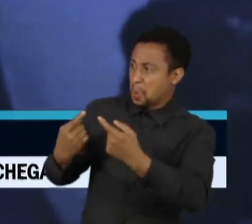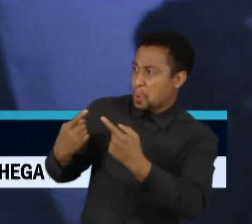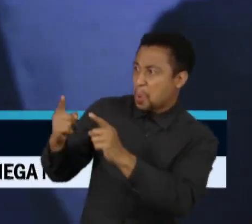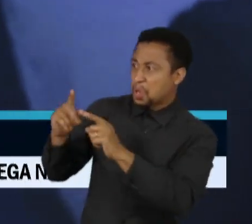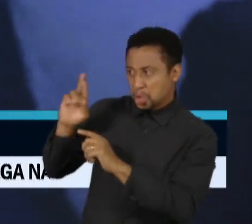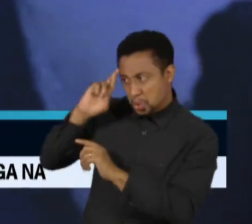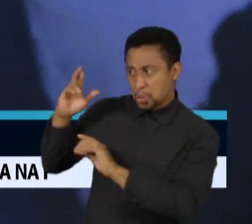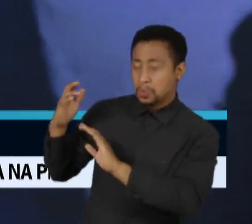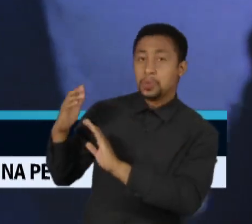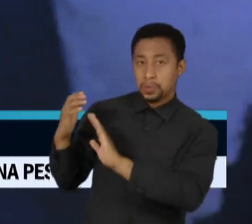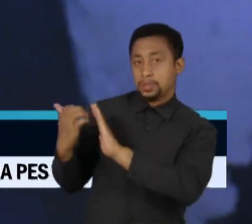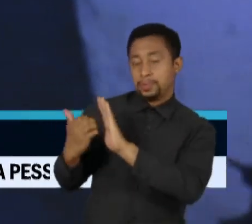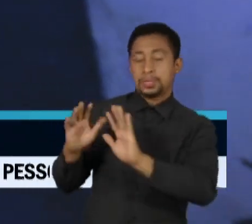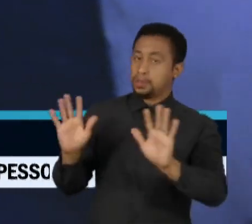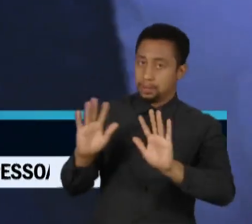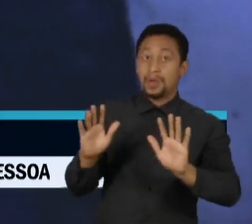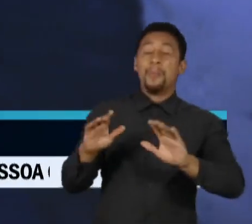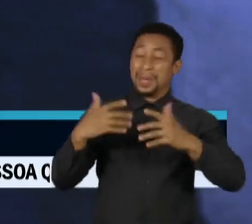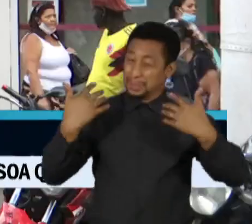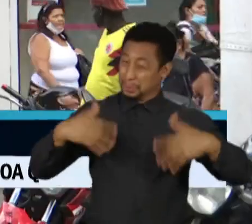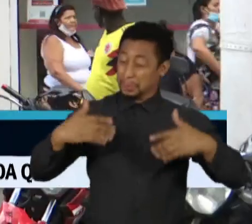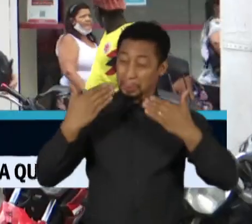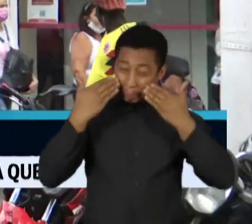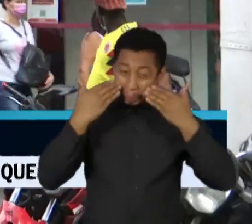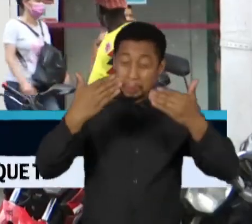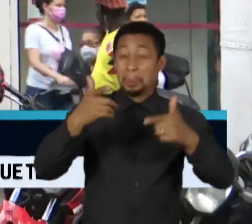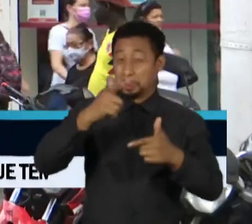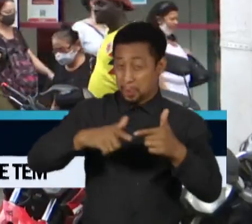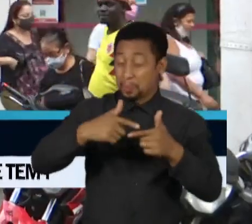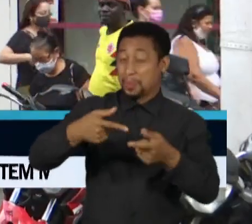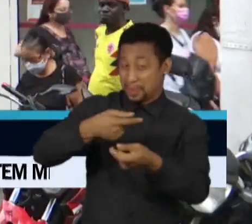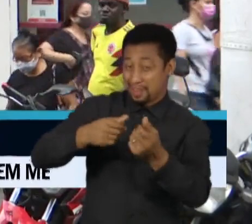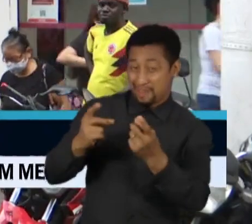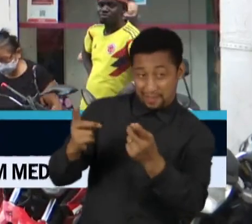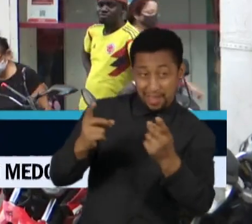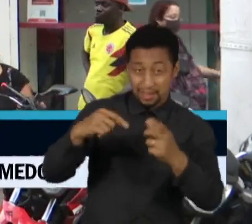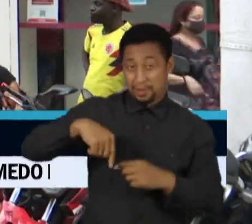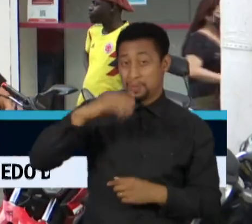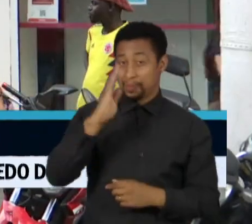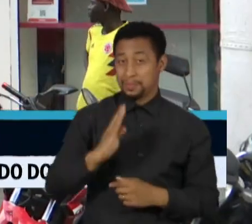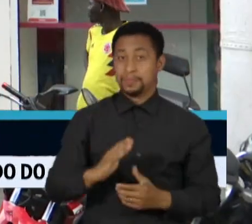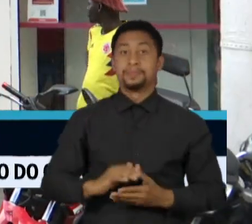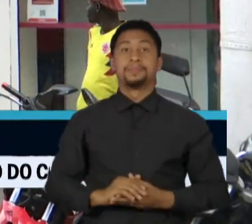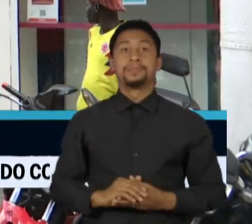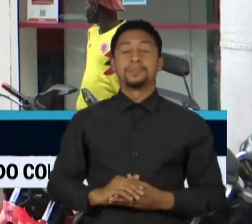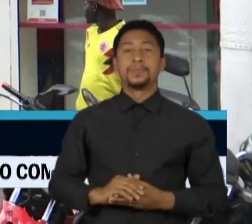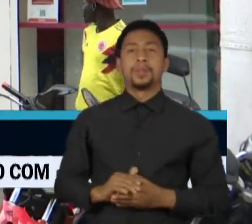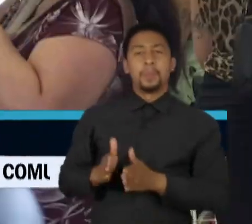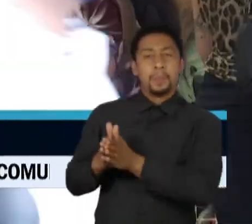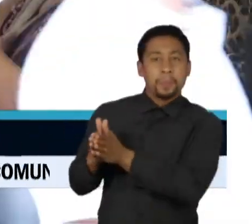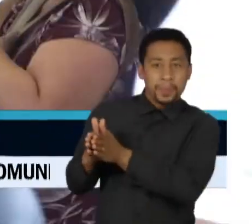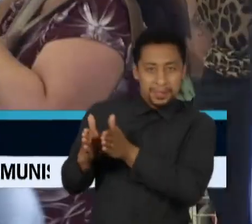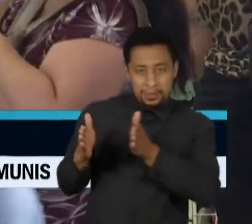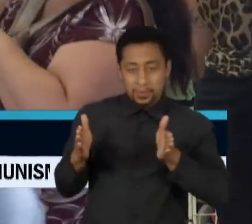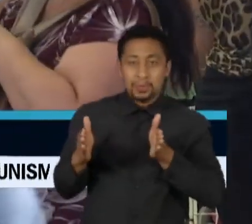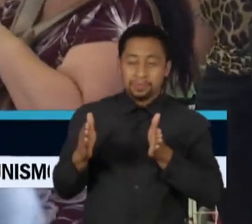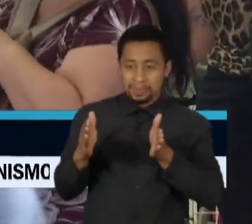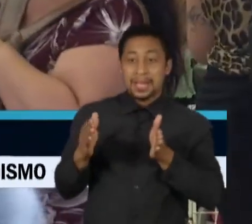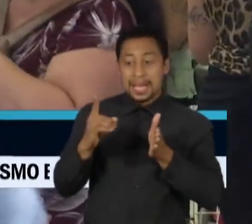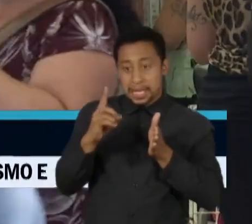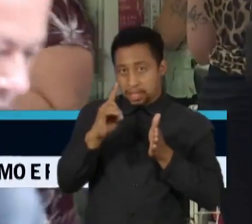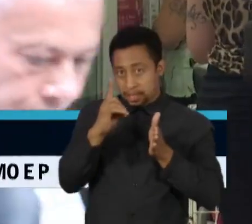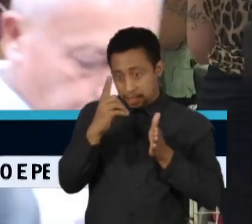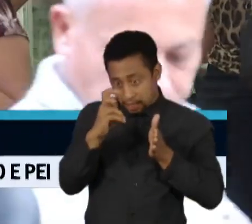escancarou a crise entre gigantes do varejo brasileiro. O embrólio começou na primeira quinzena de janeiro, quando foram